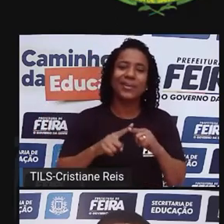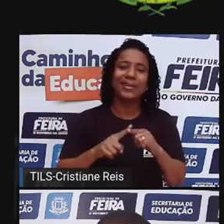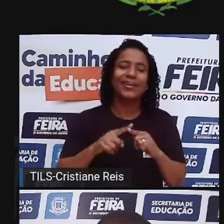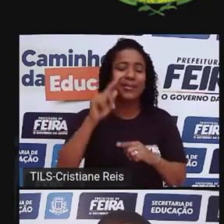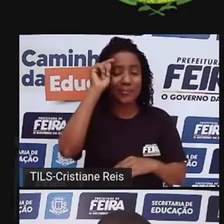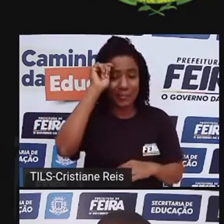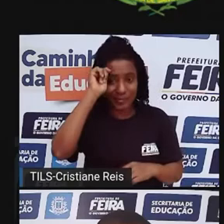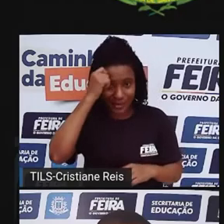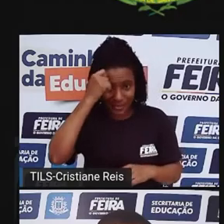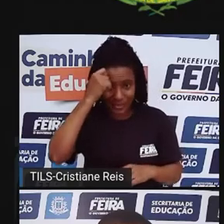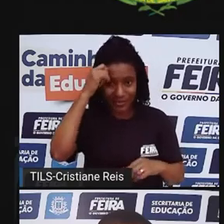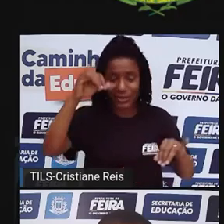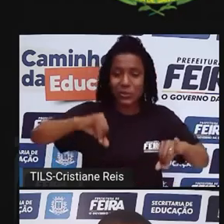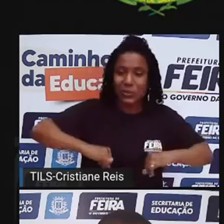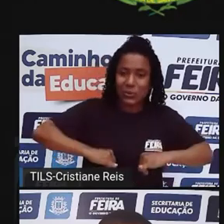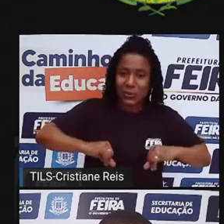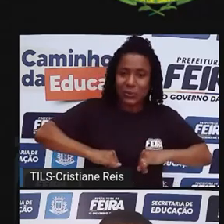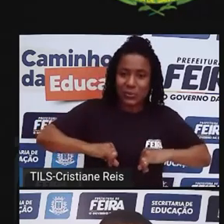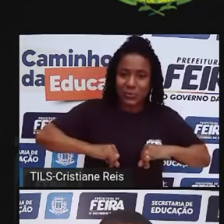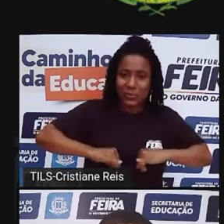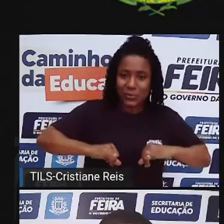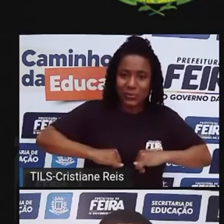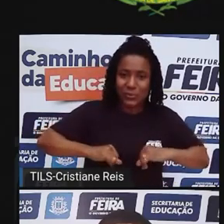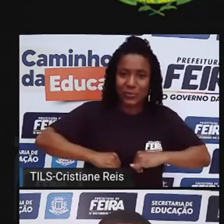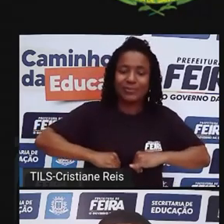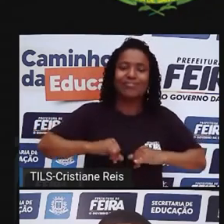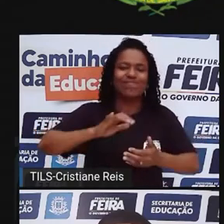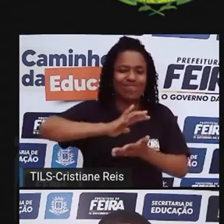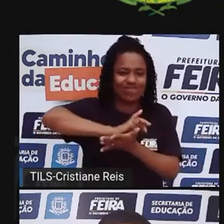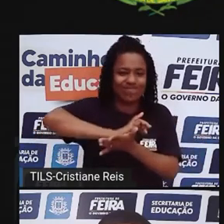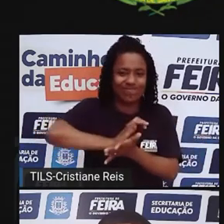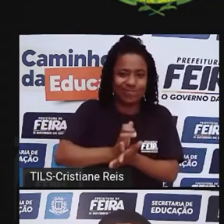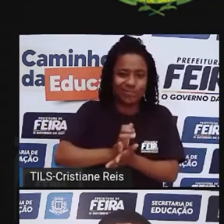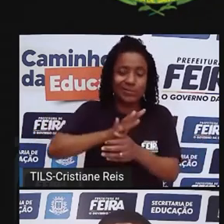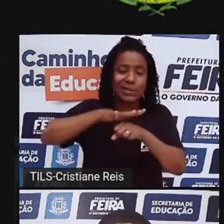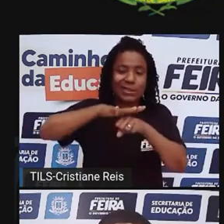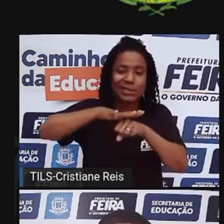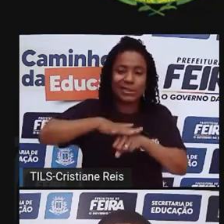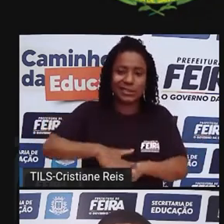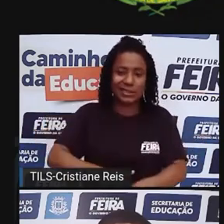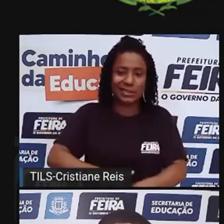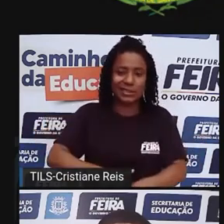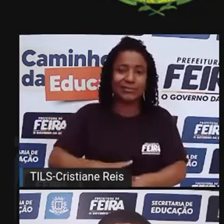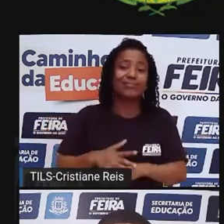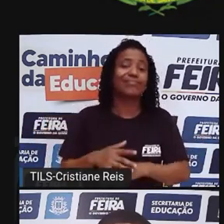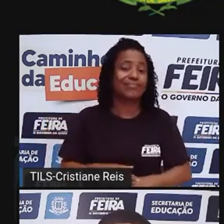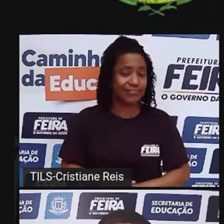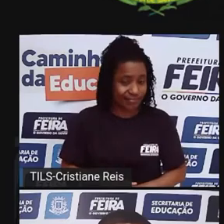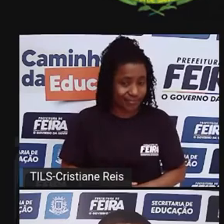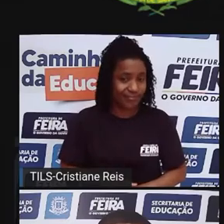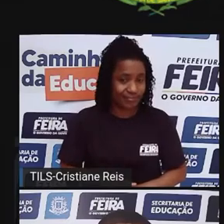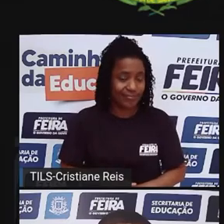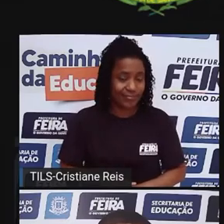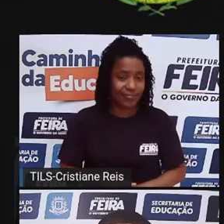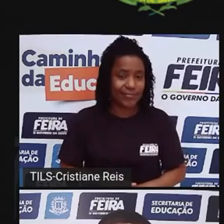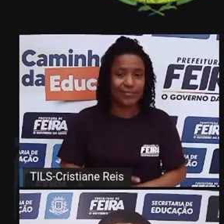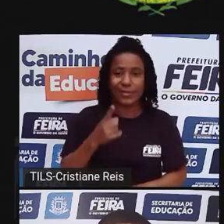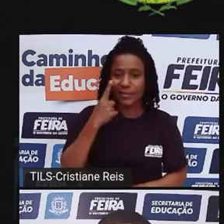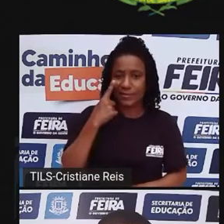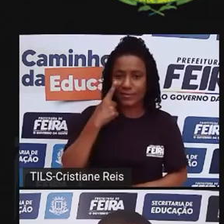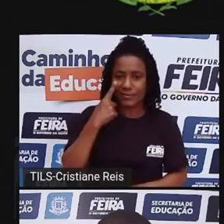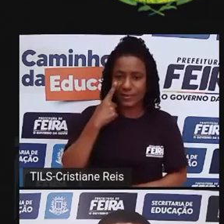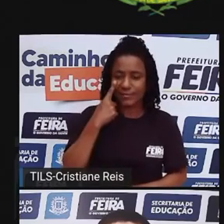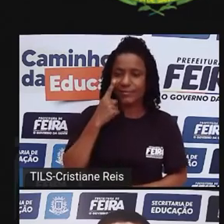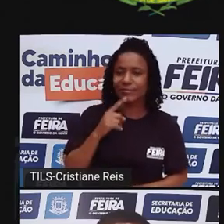processo de opressão? E quando a gente vira essa lente para o lugar de poder,